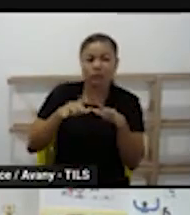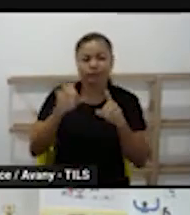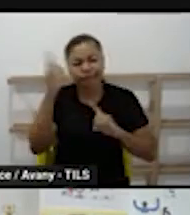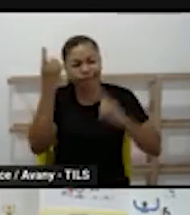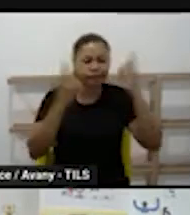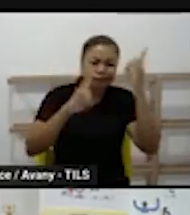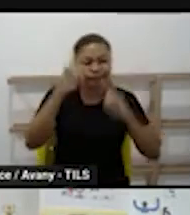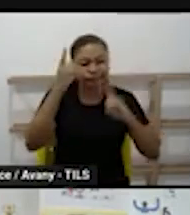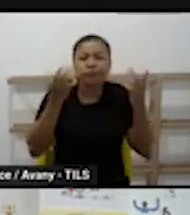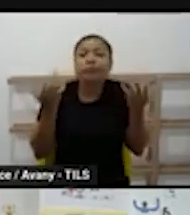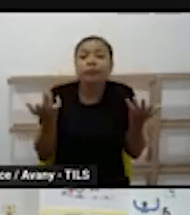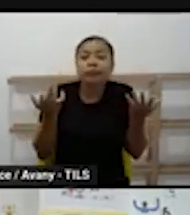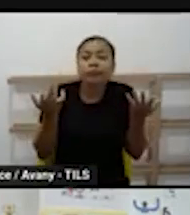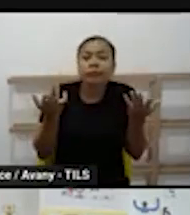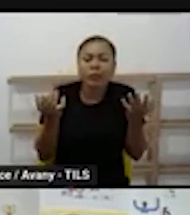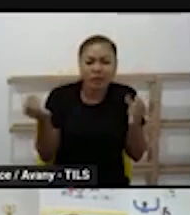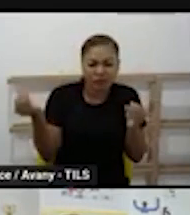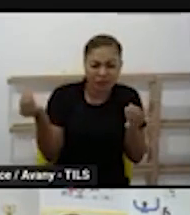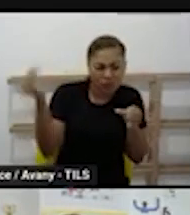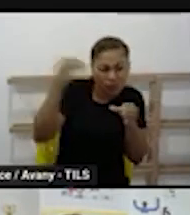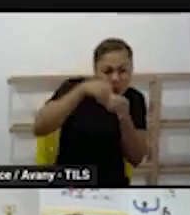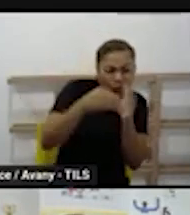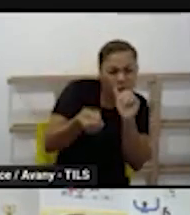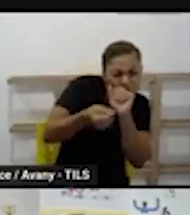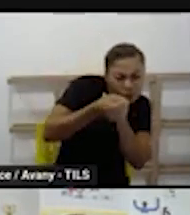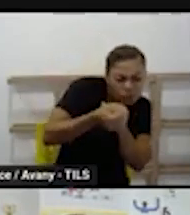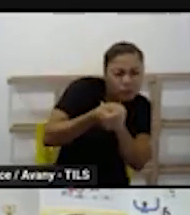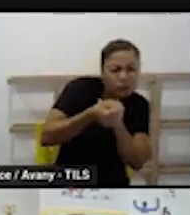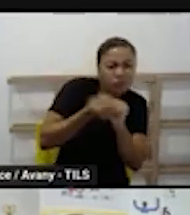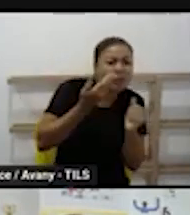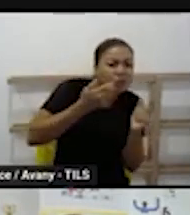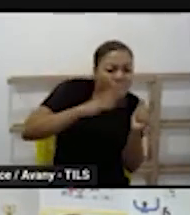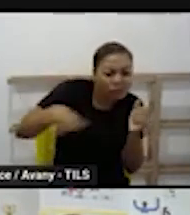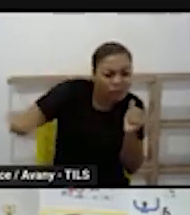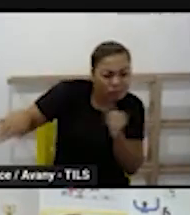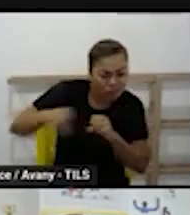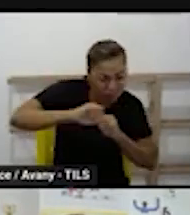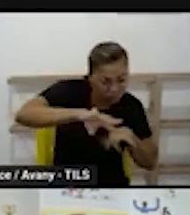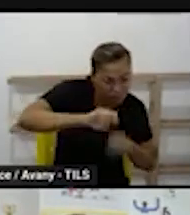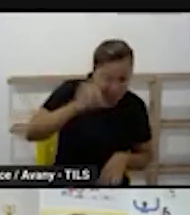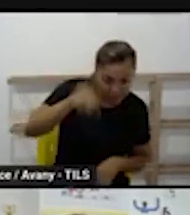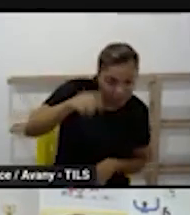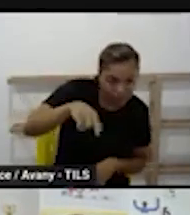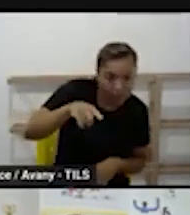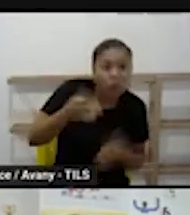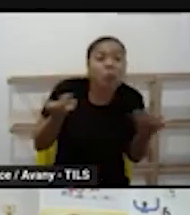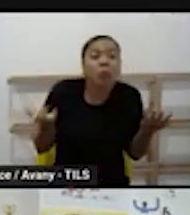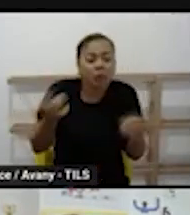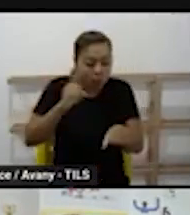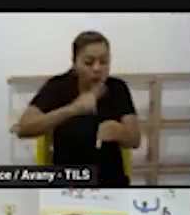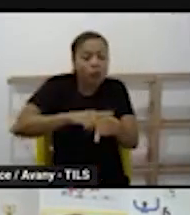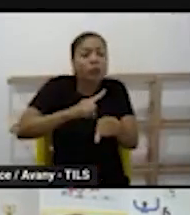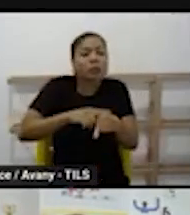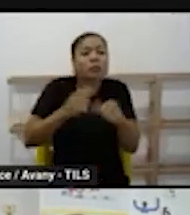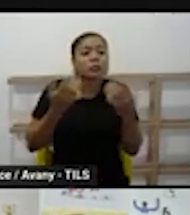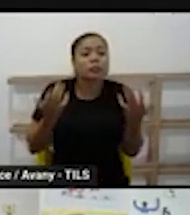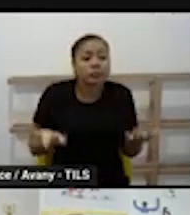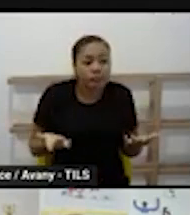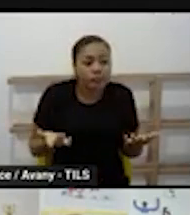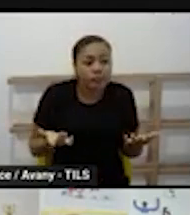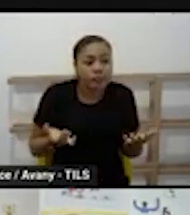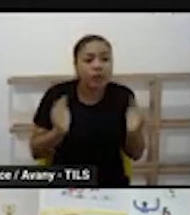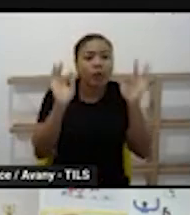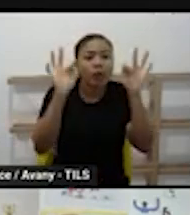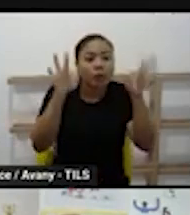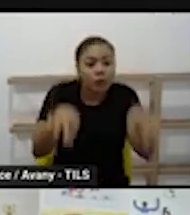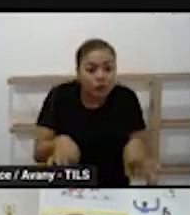destinada à educação infantil. Eu queria primeiro falar dessas dúvidas que surgiram em termos do horário, né? De início e término